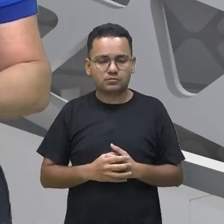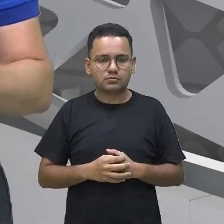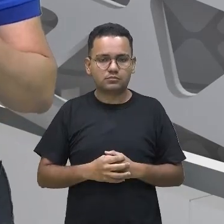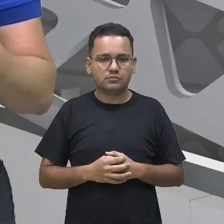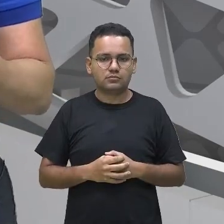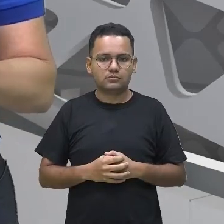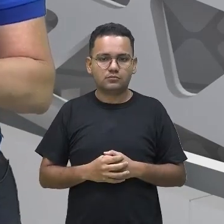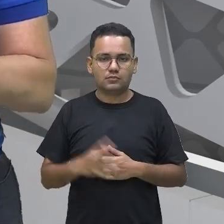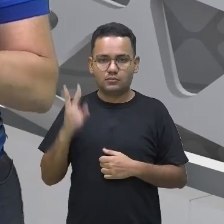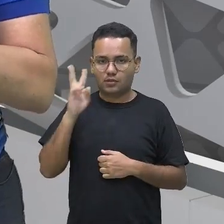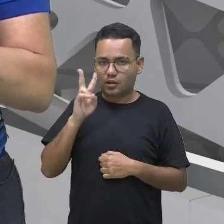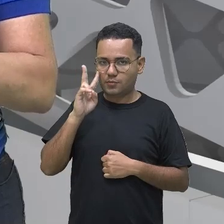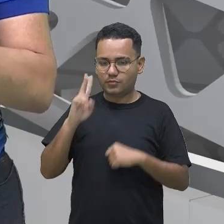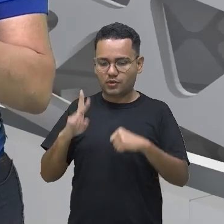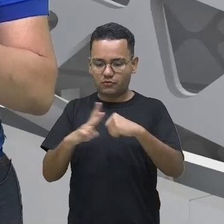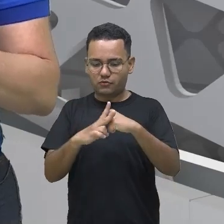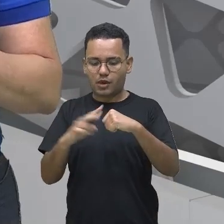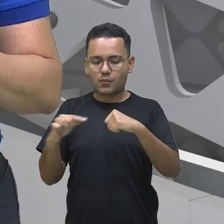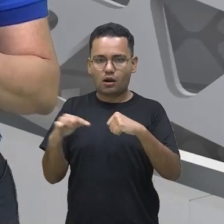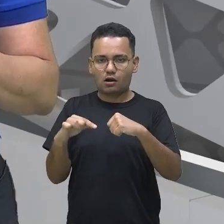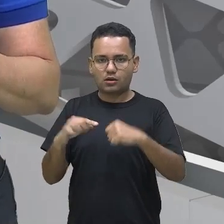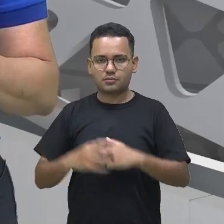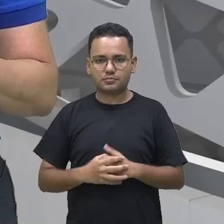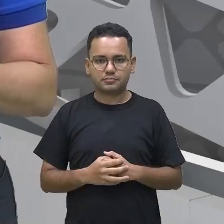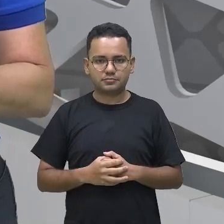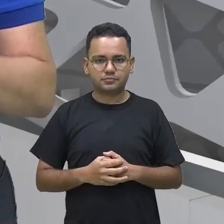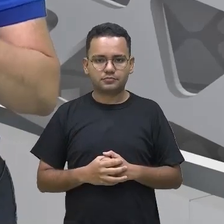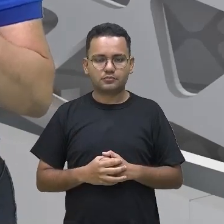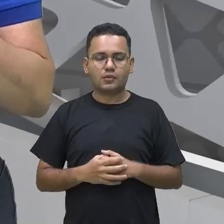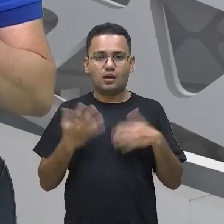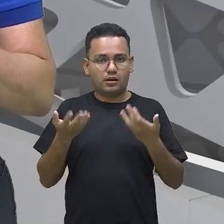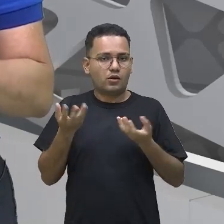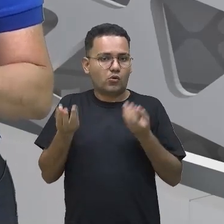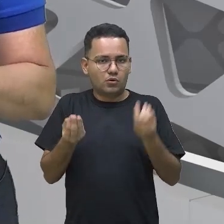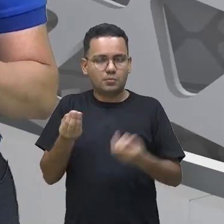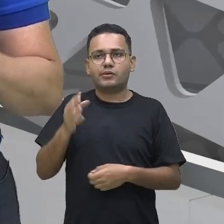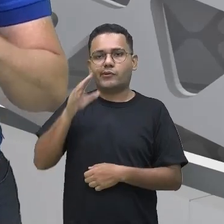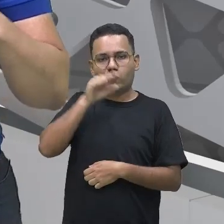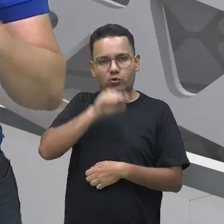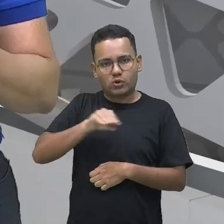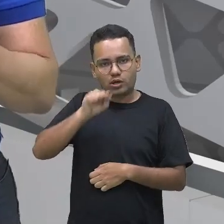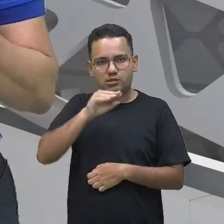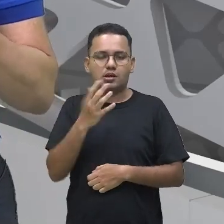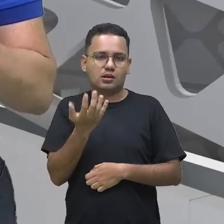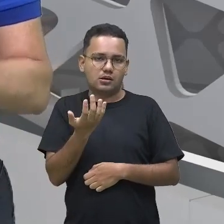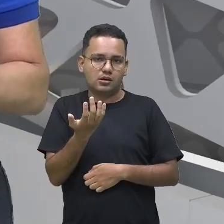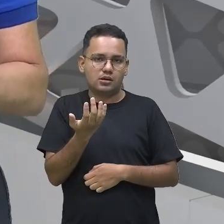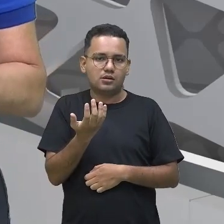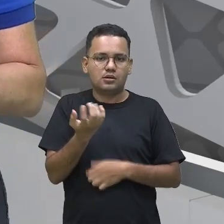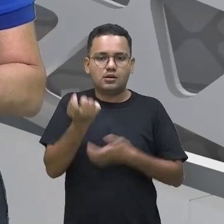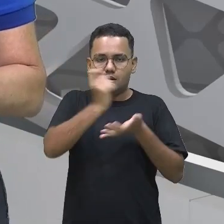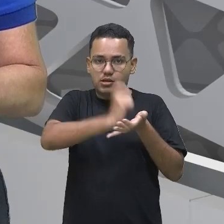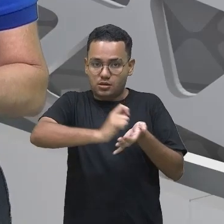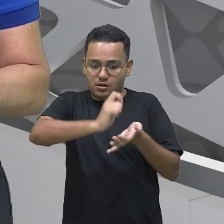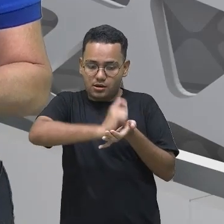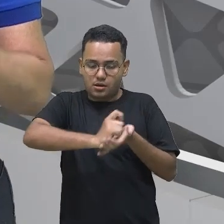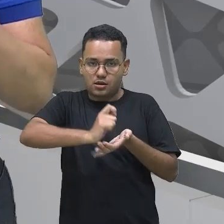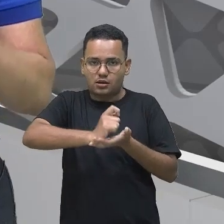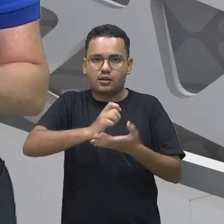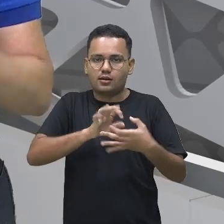nós apresentamos através da nossa oratória e da escrita.